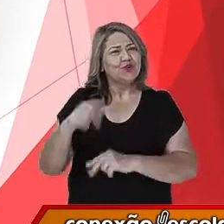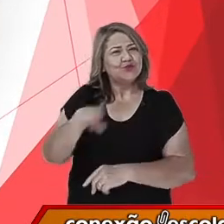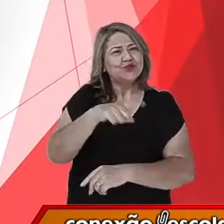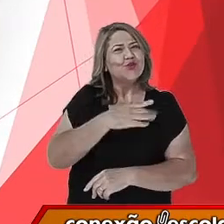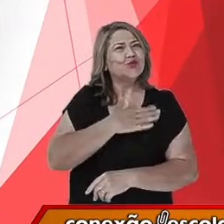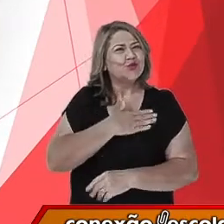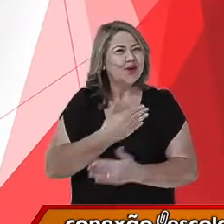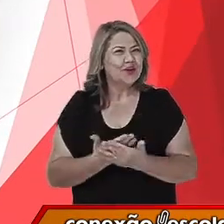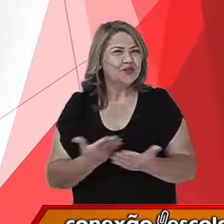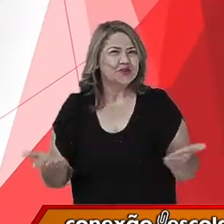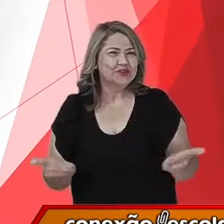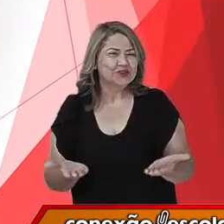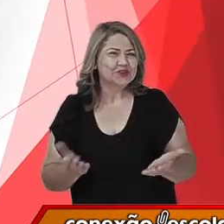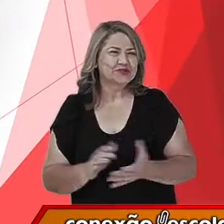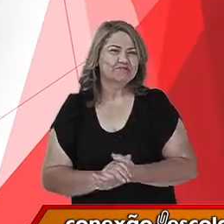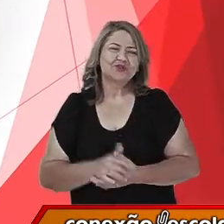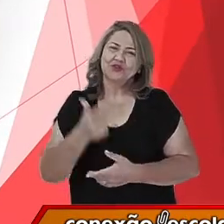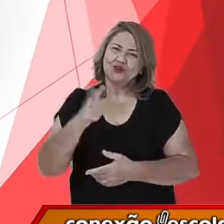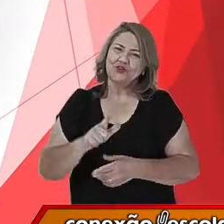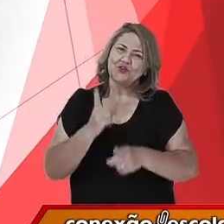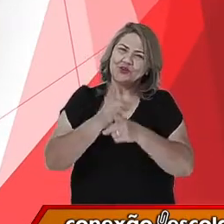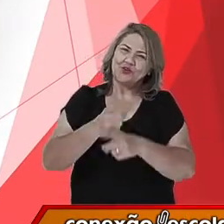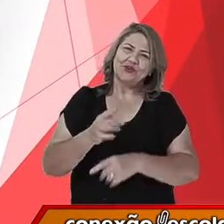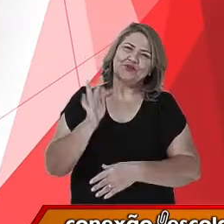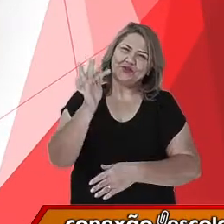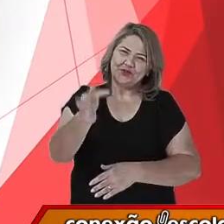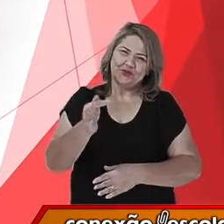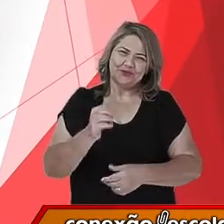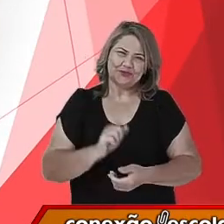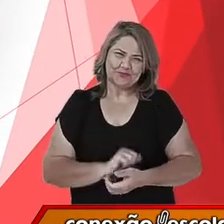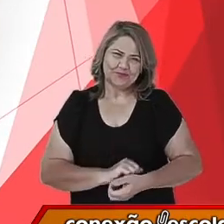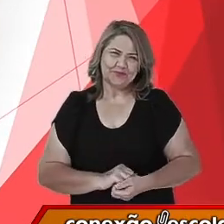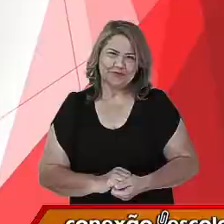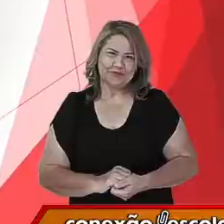que vocês possam estar novamente conosco na próxima vez.